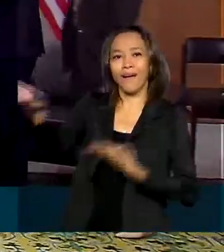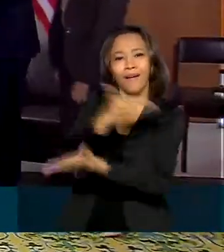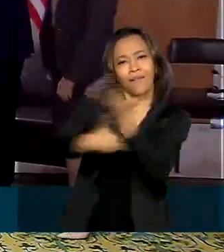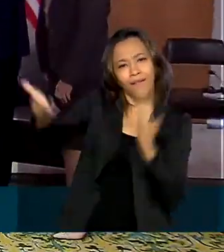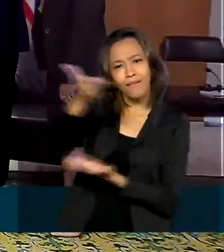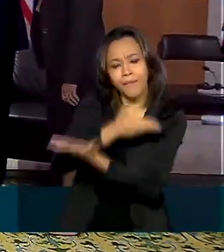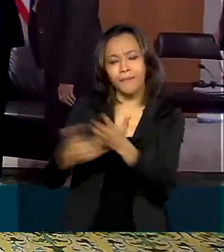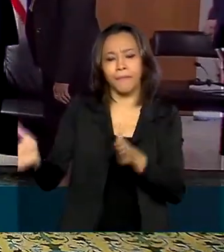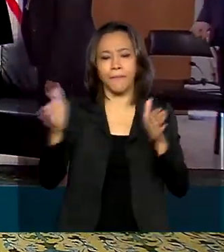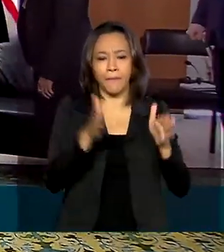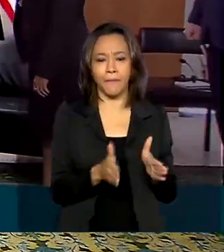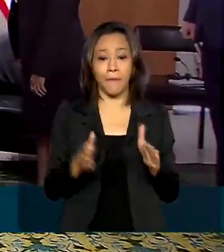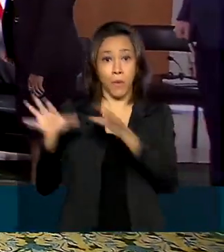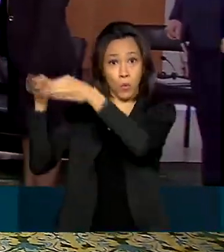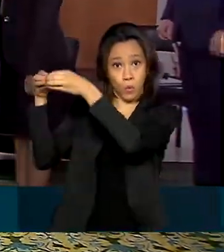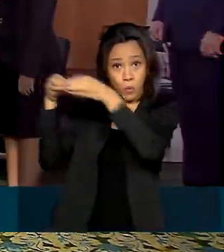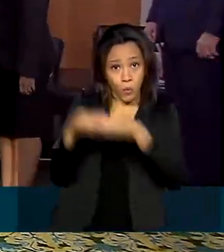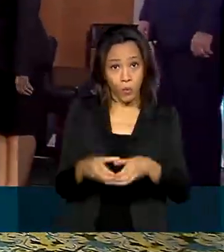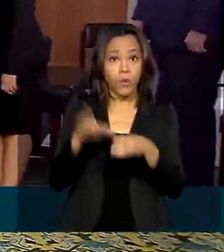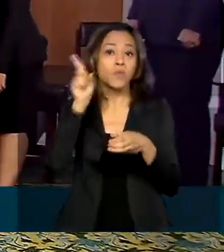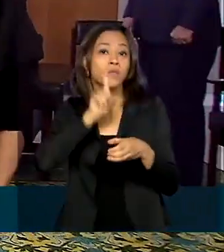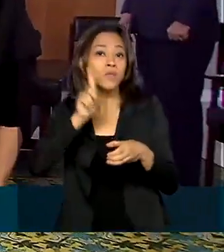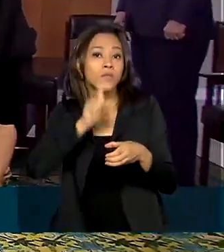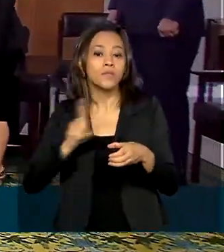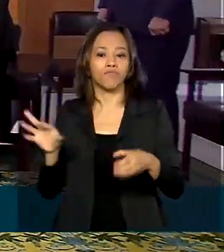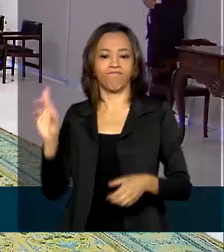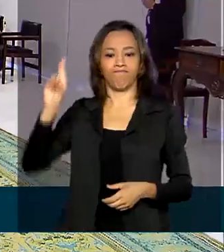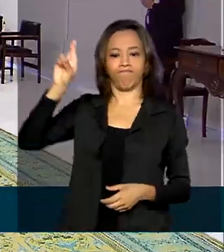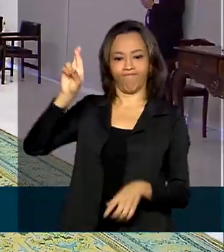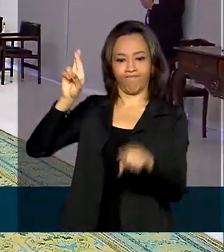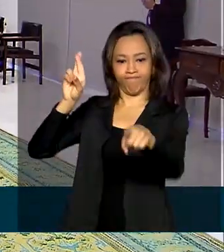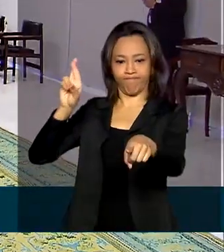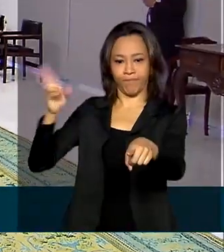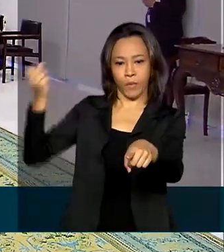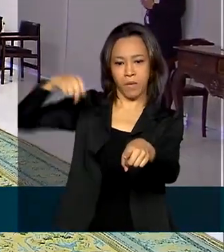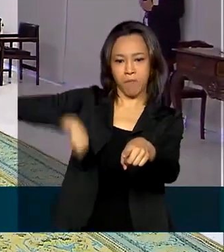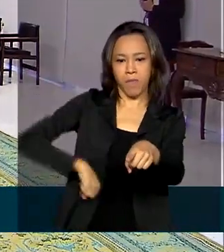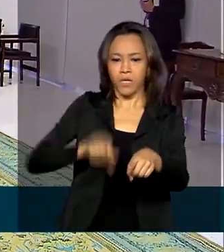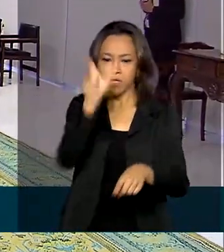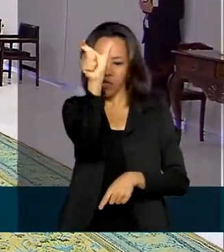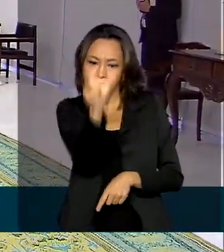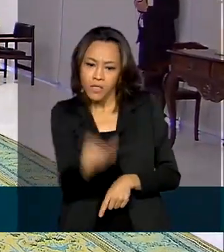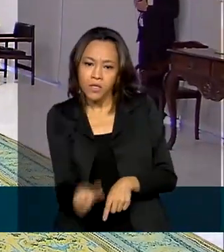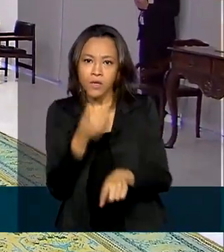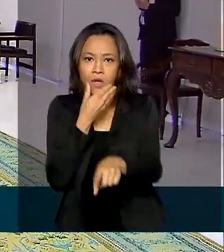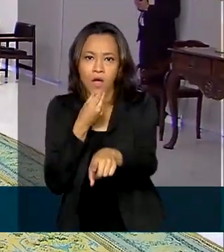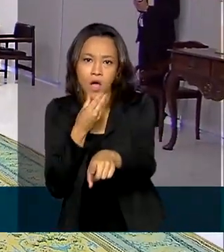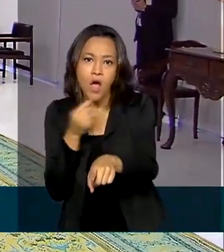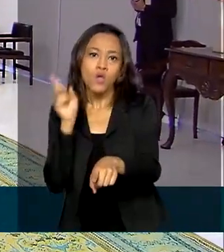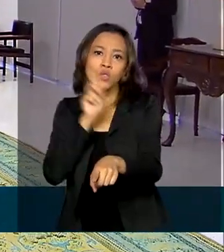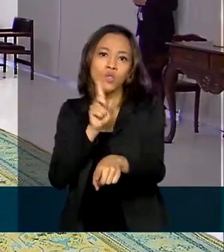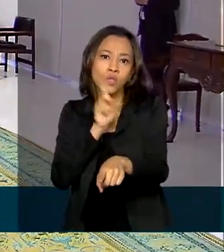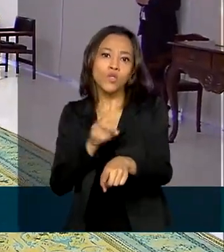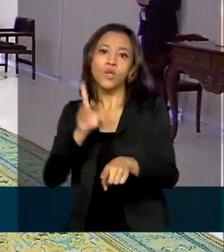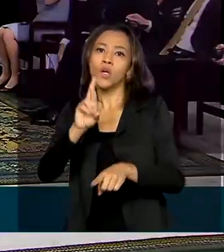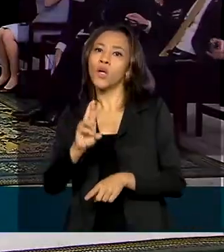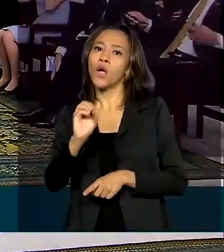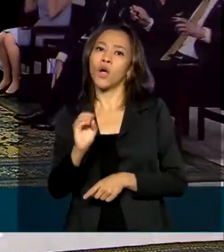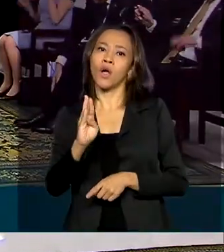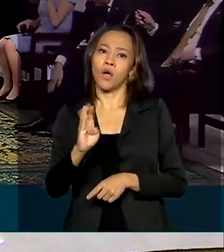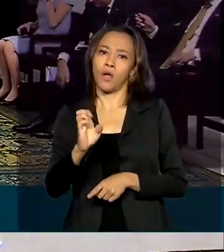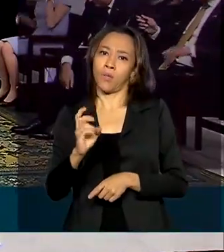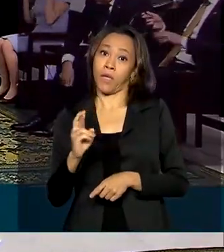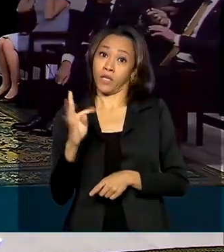delegação norte-americana foi liderada pelo embaixador conselheiro de segurança nacional dos Estados Unidos, Robert O'Brien,